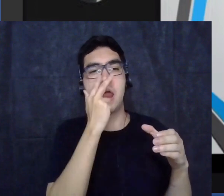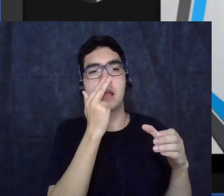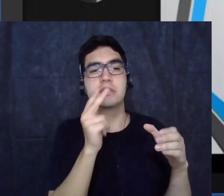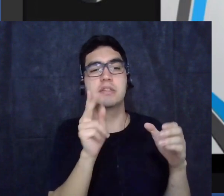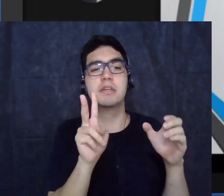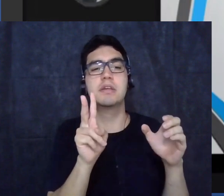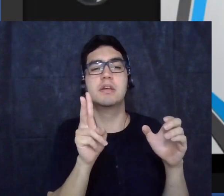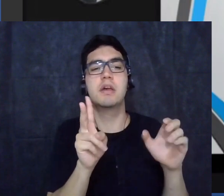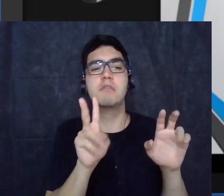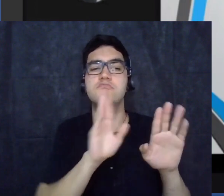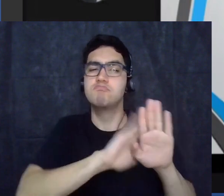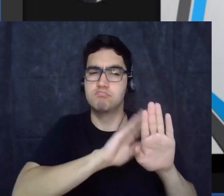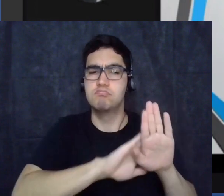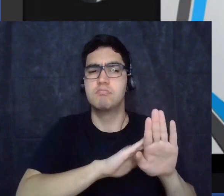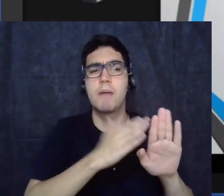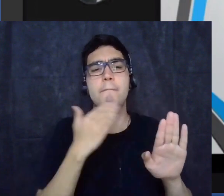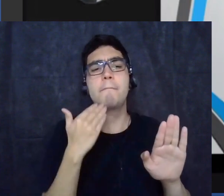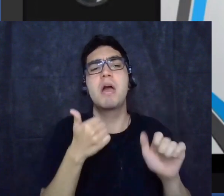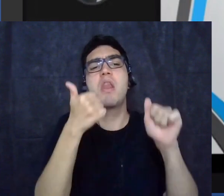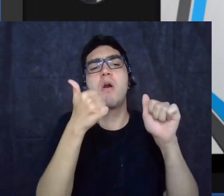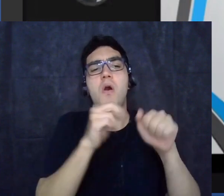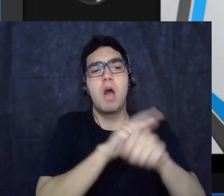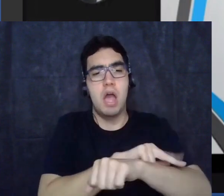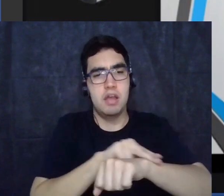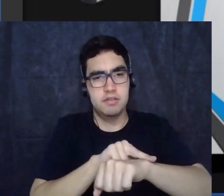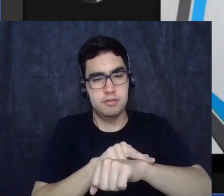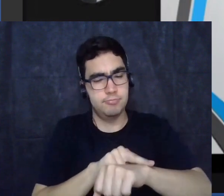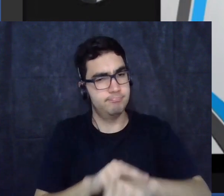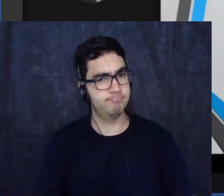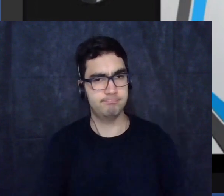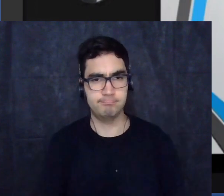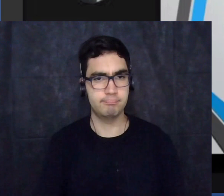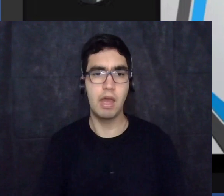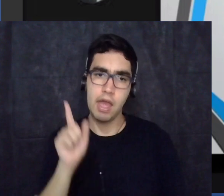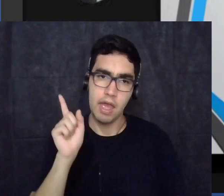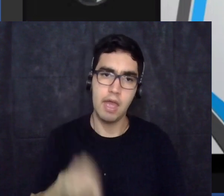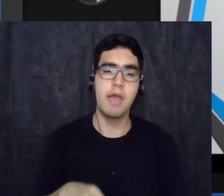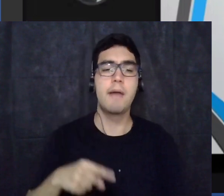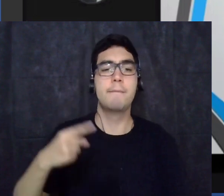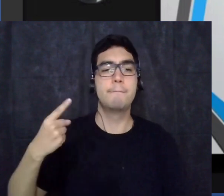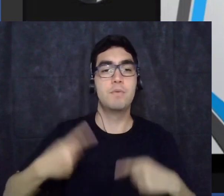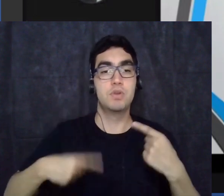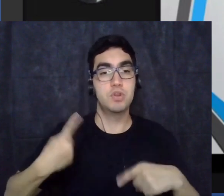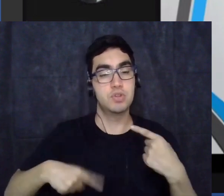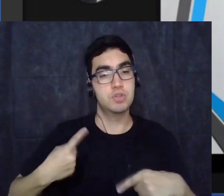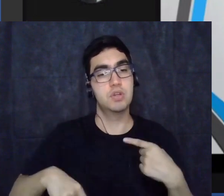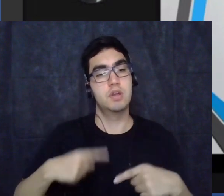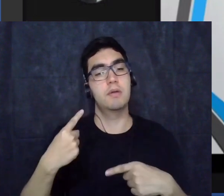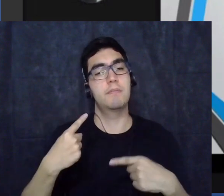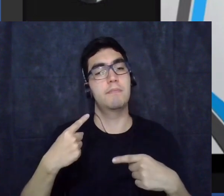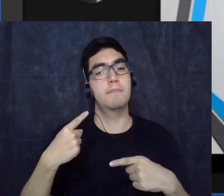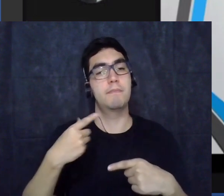um ar de política pública inclusive